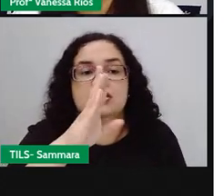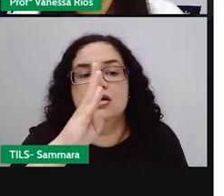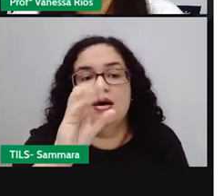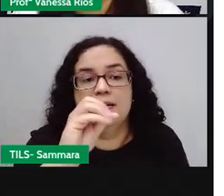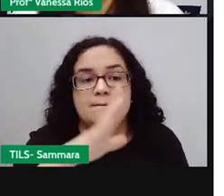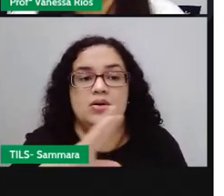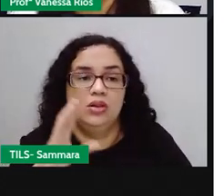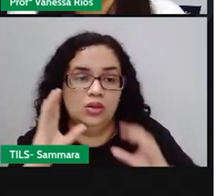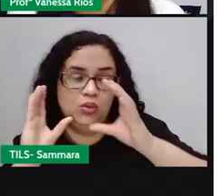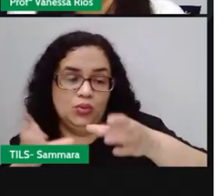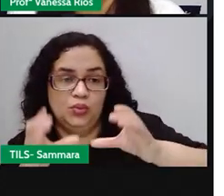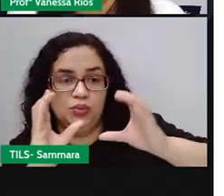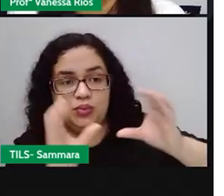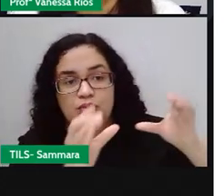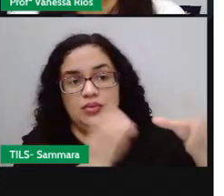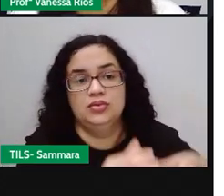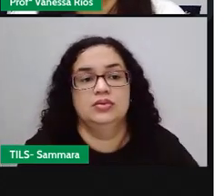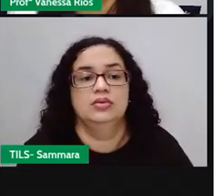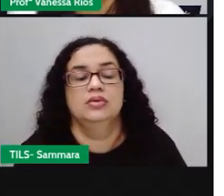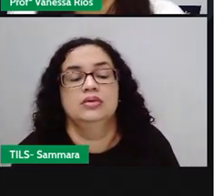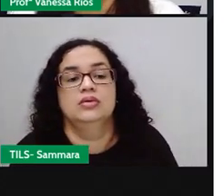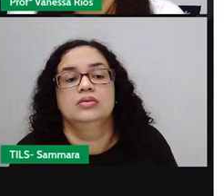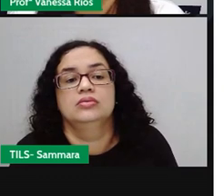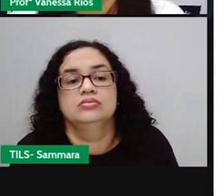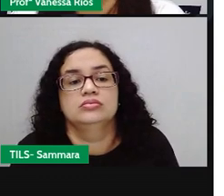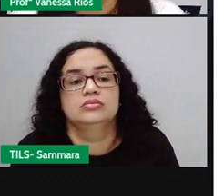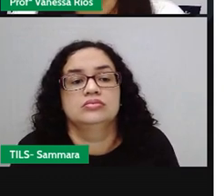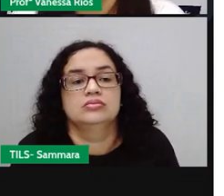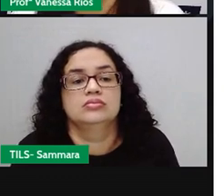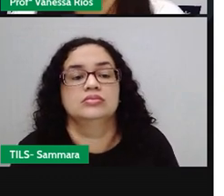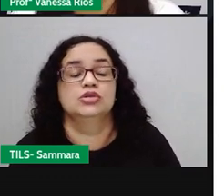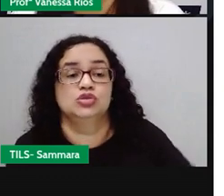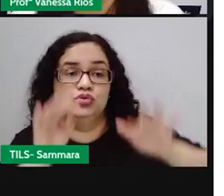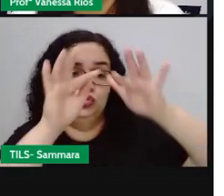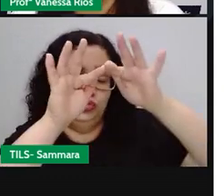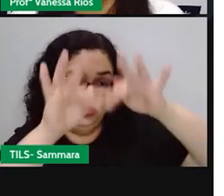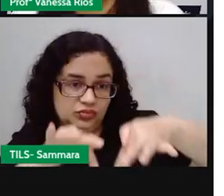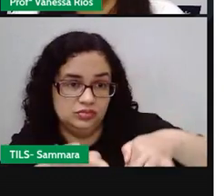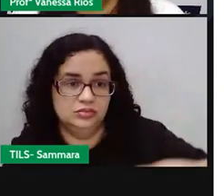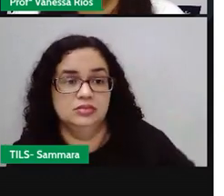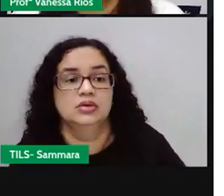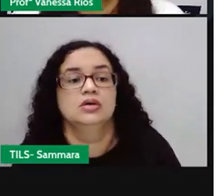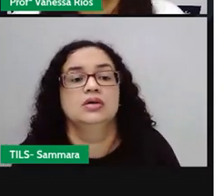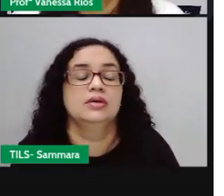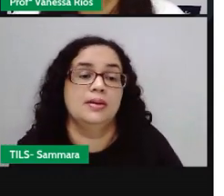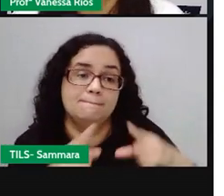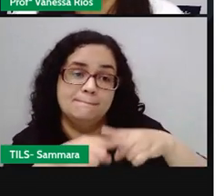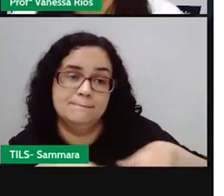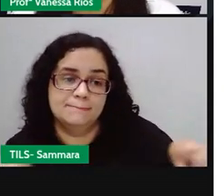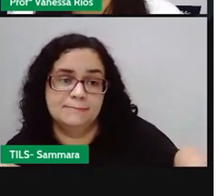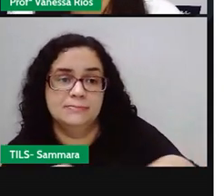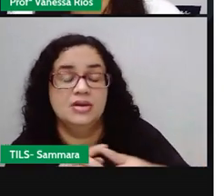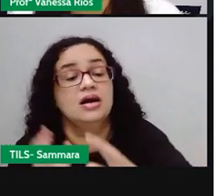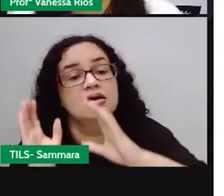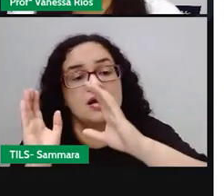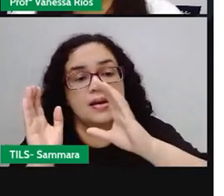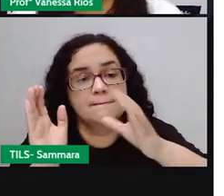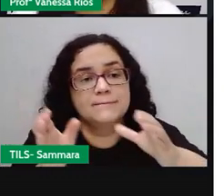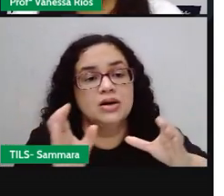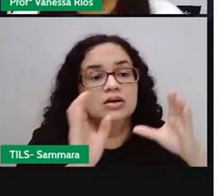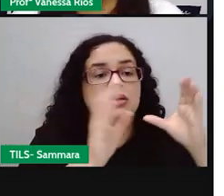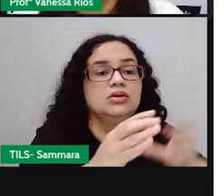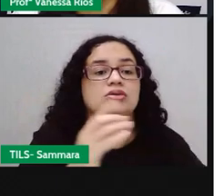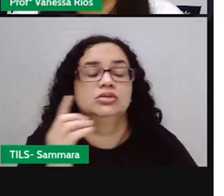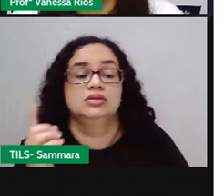vendado, né? Não tem uma determinação. É só mesmo no final da música. A gente vai cantando, né? Lá vai